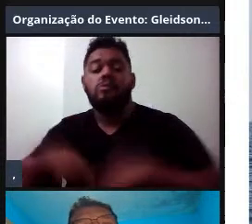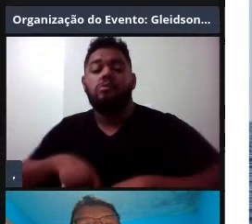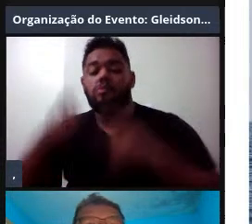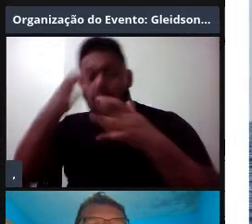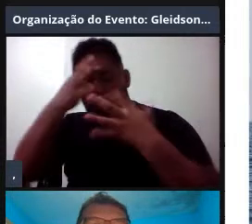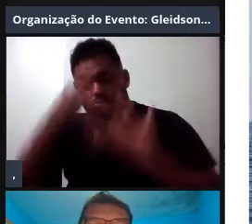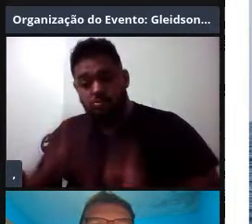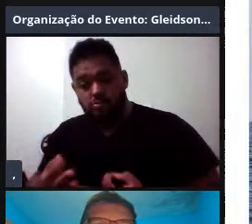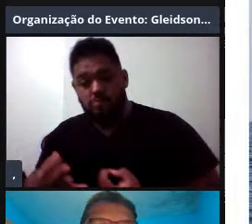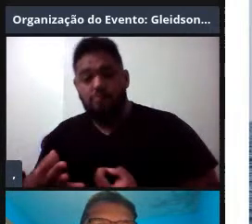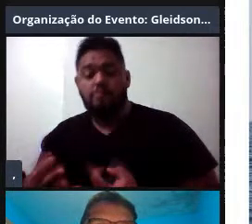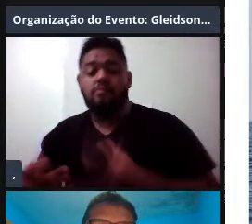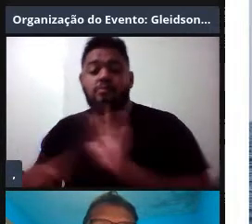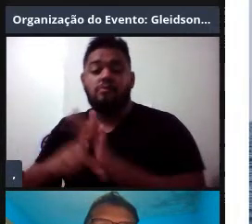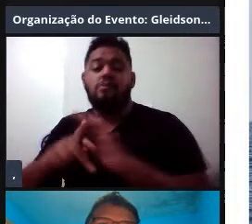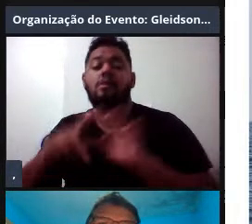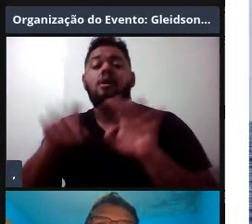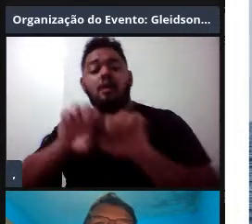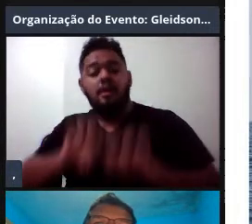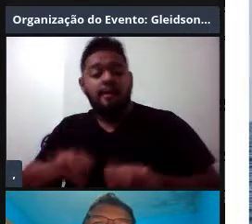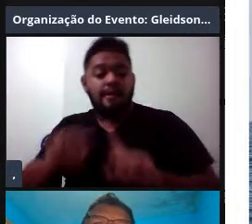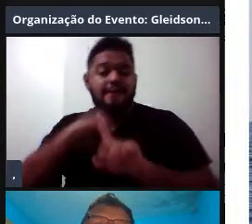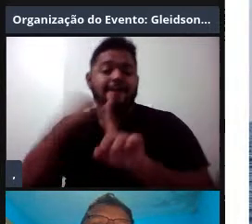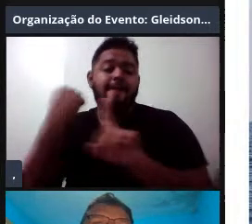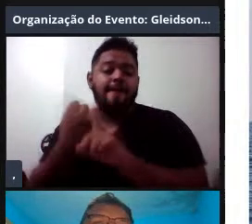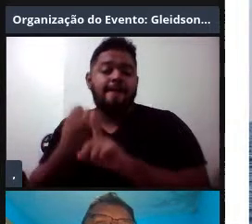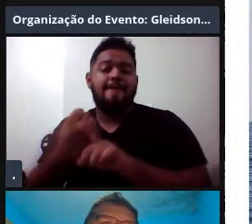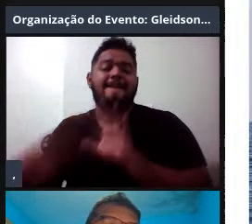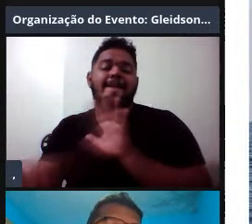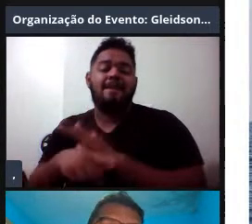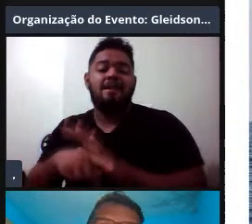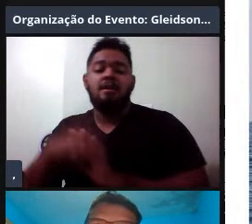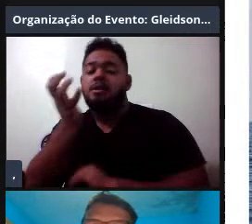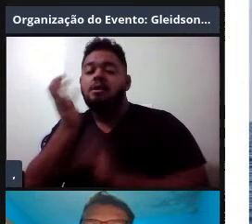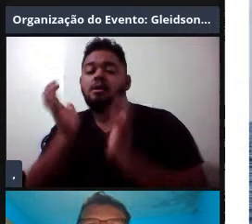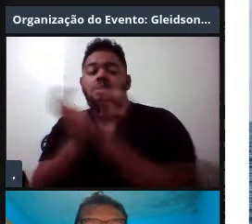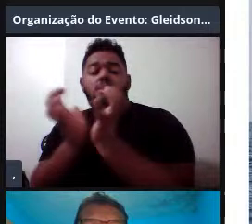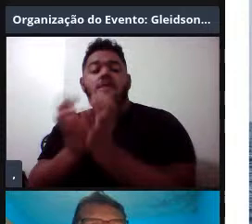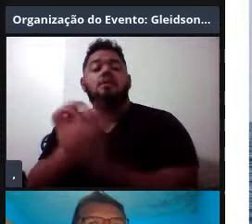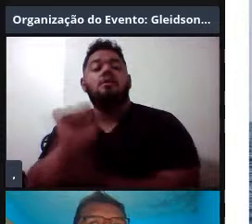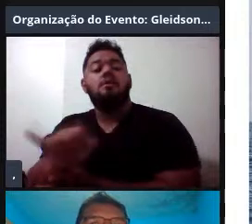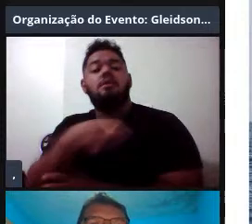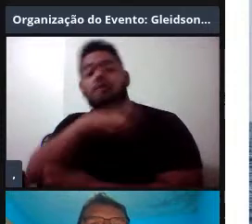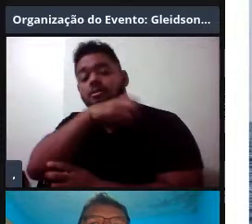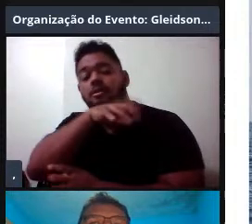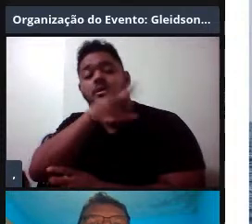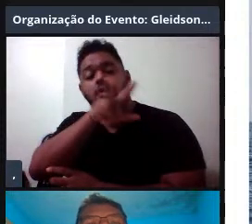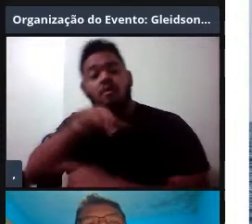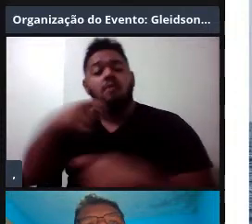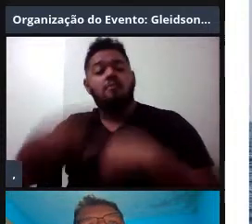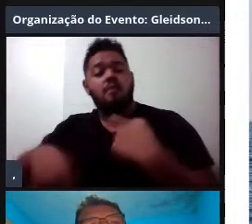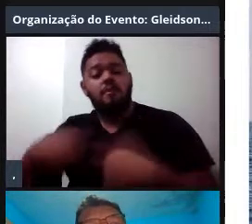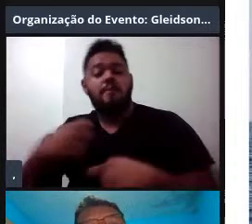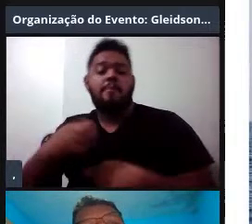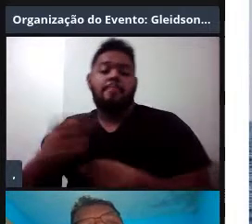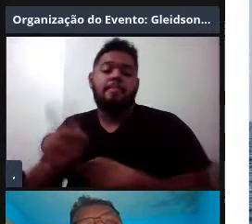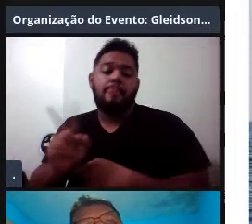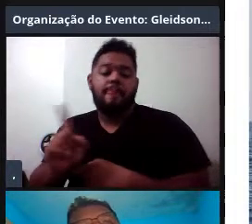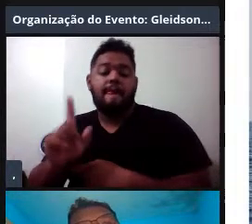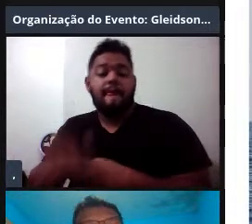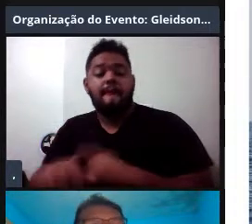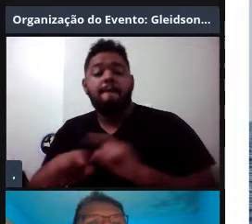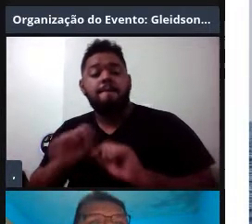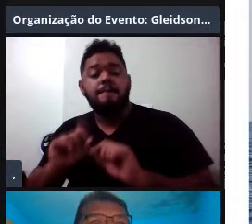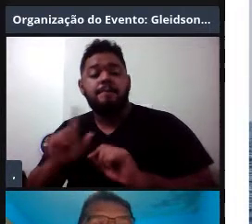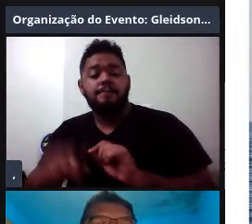da estrutura social daquela espécie, se o animal tá pronto pra se reproduzir ou não. Então, a acústica,